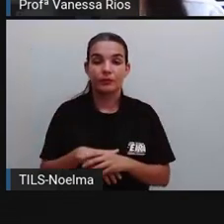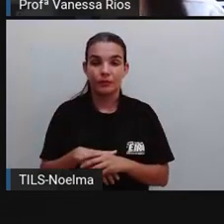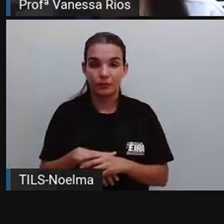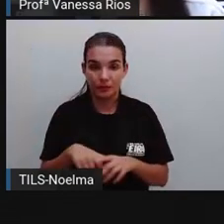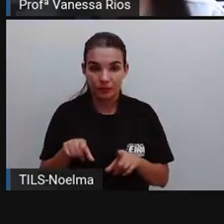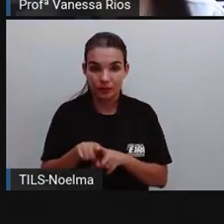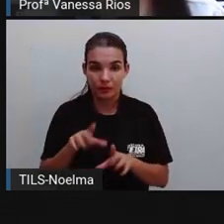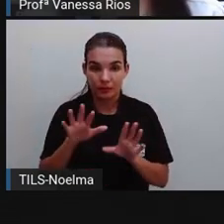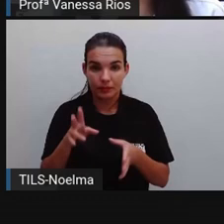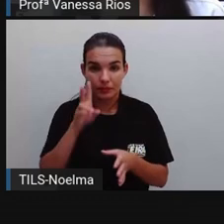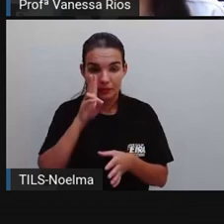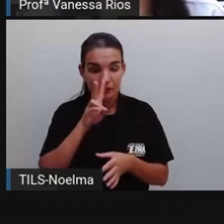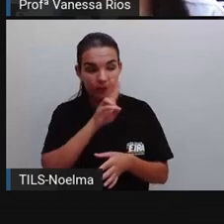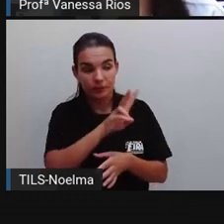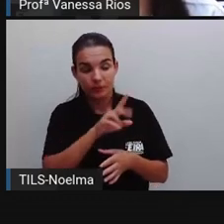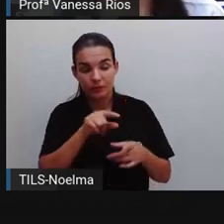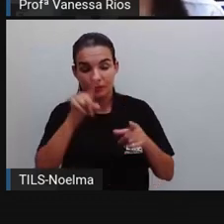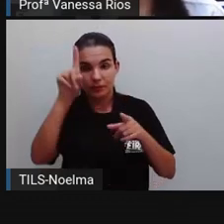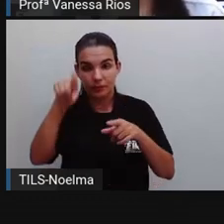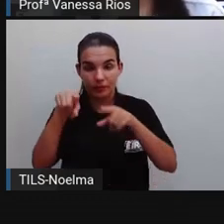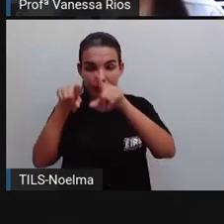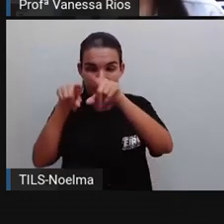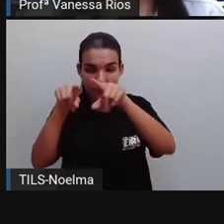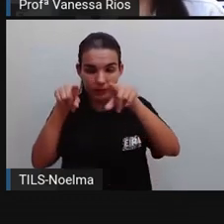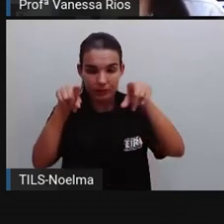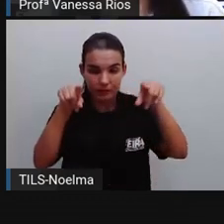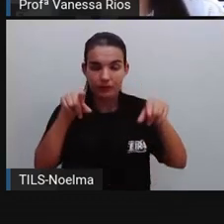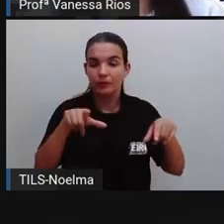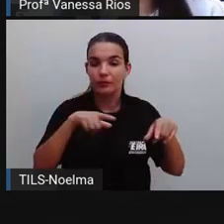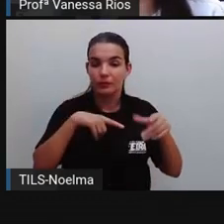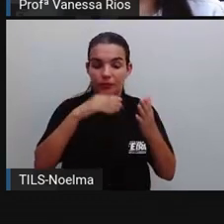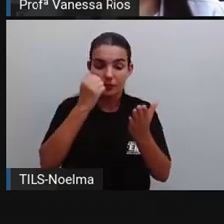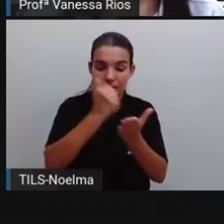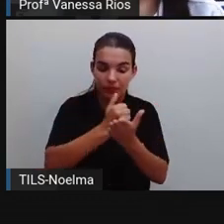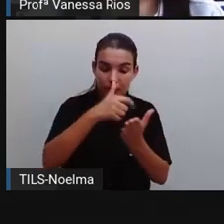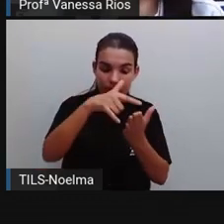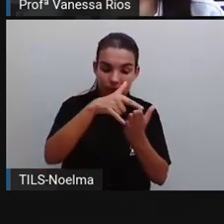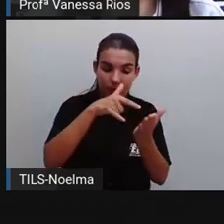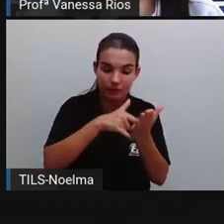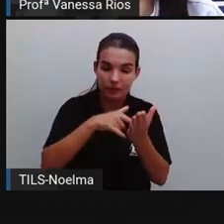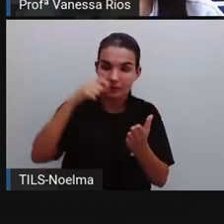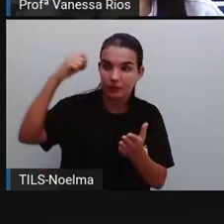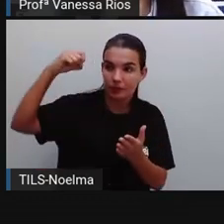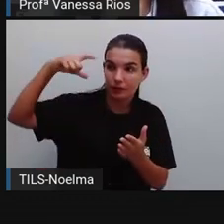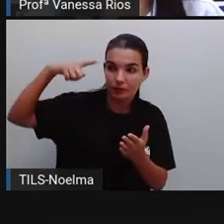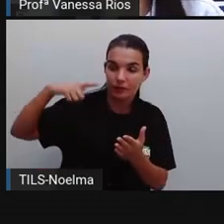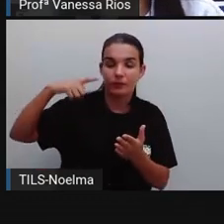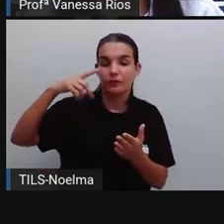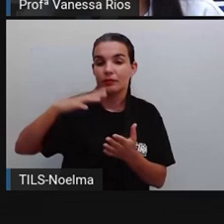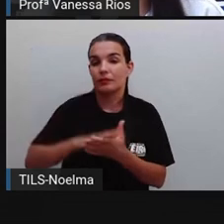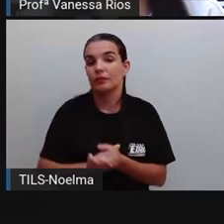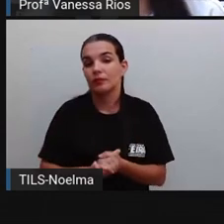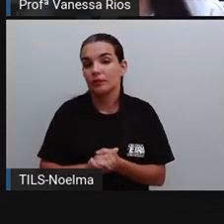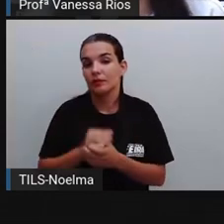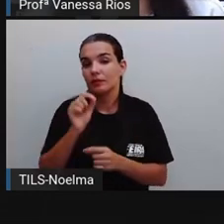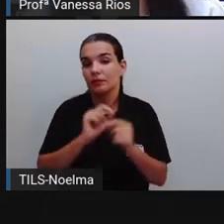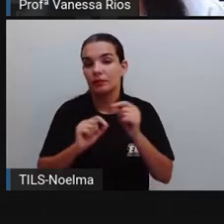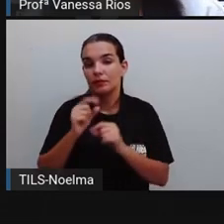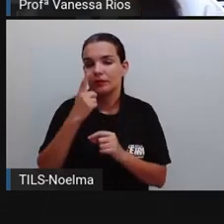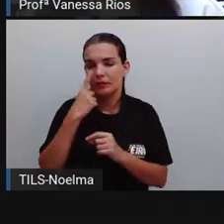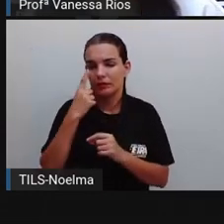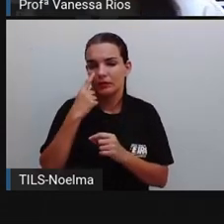gráfico que a gente observa na conta de energia elétrica. E a gente já observou aí que é um gráfico que mede o